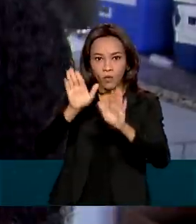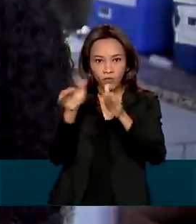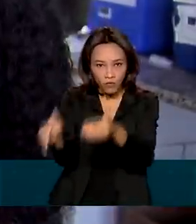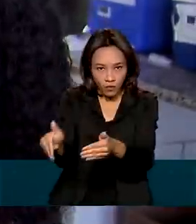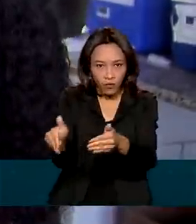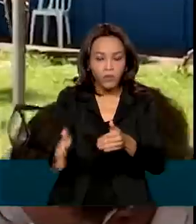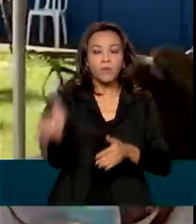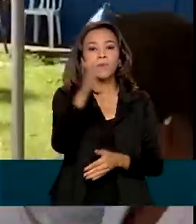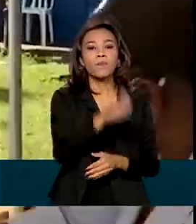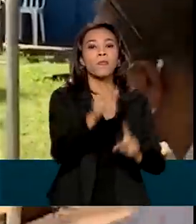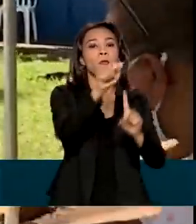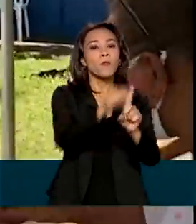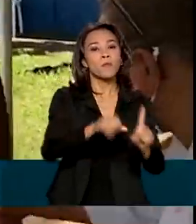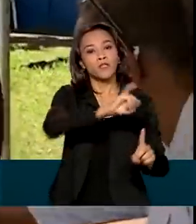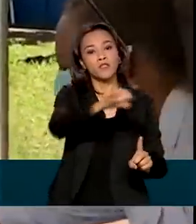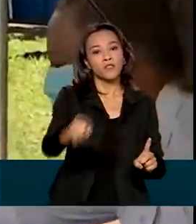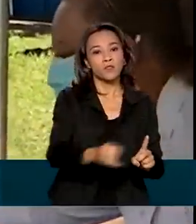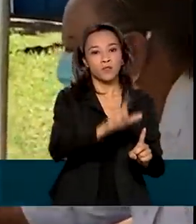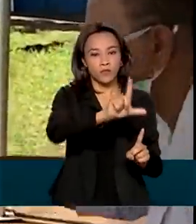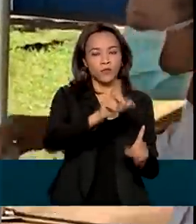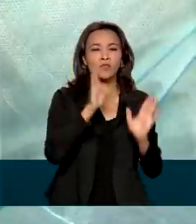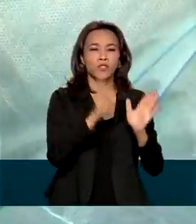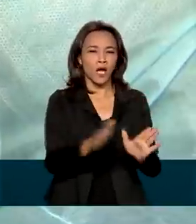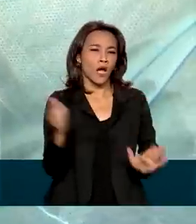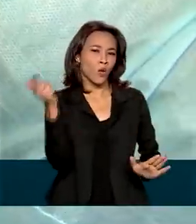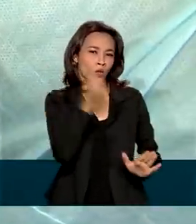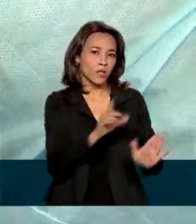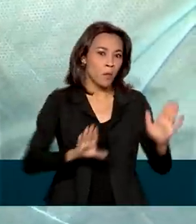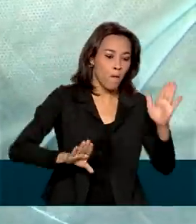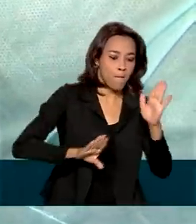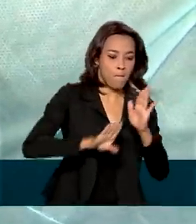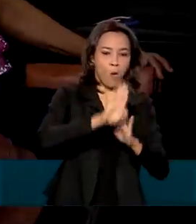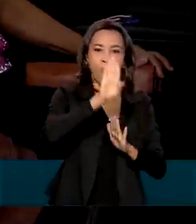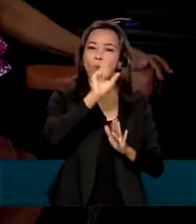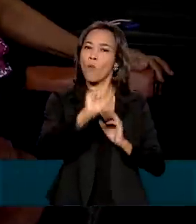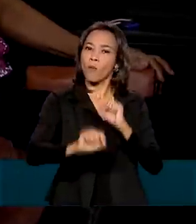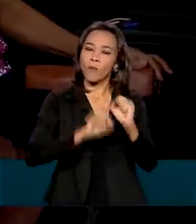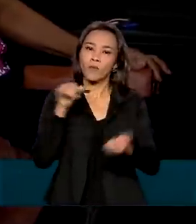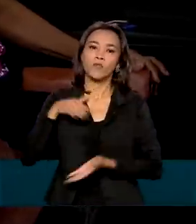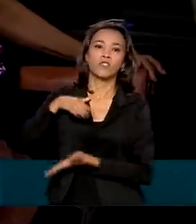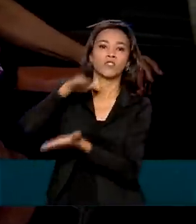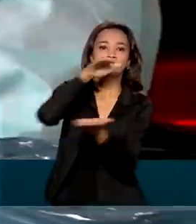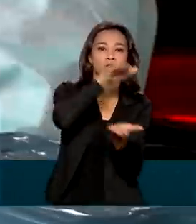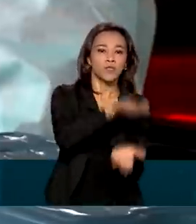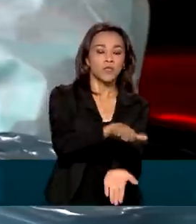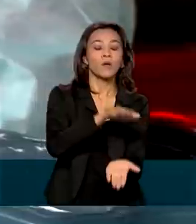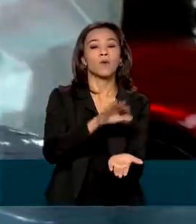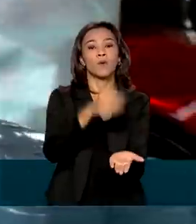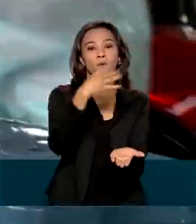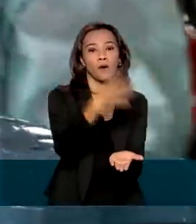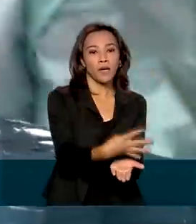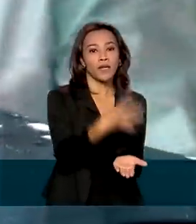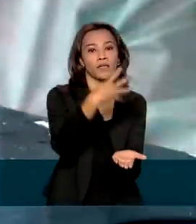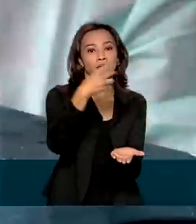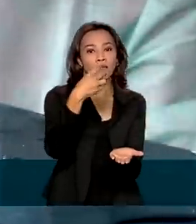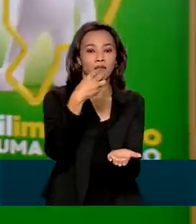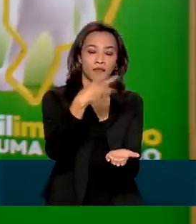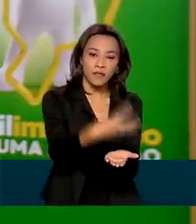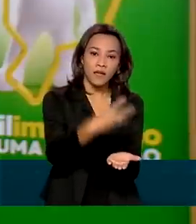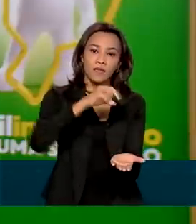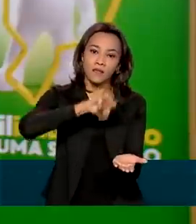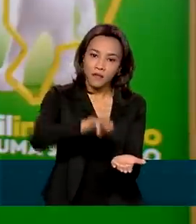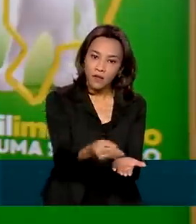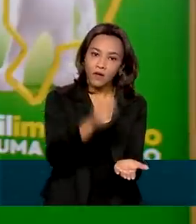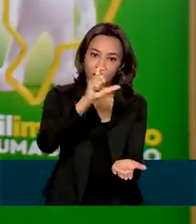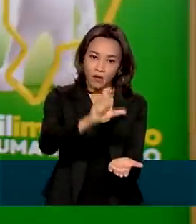Só no mês de julho foi alcançado um novo recorde, com a distribuição de 43 milhões de vacinas.